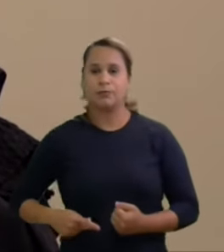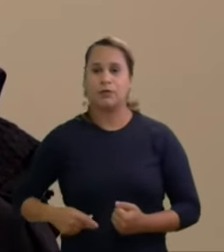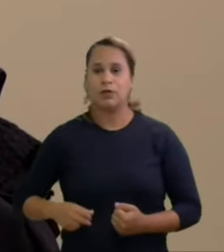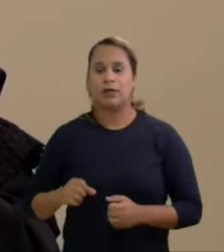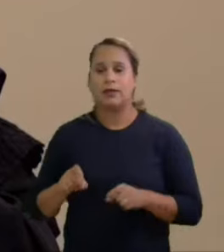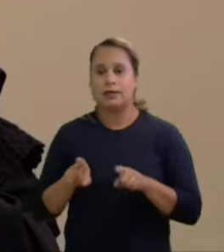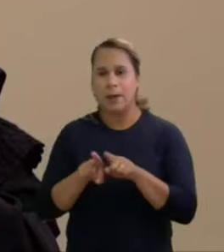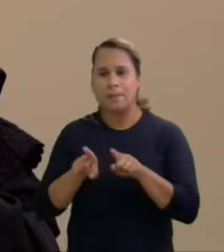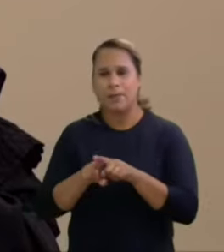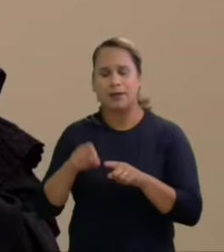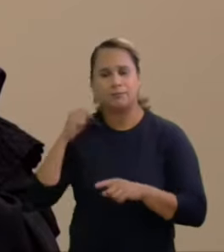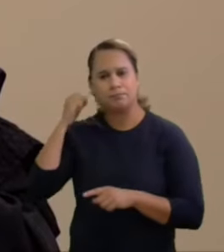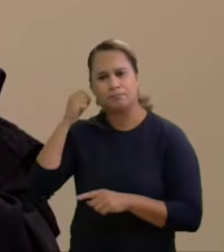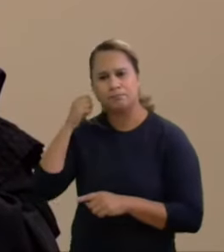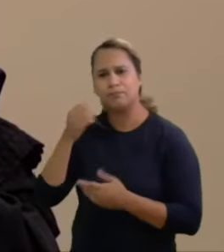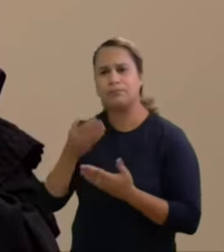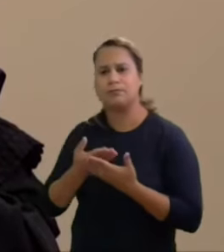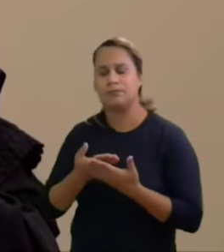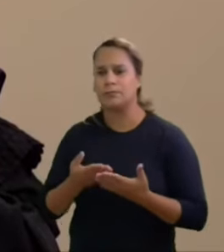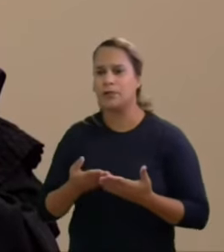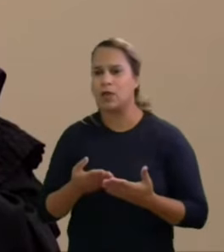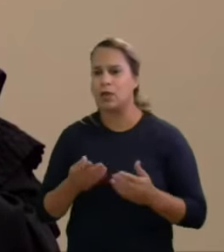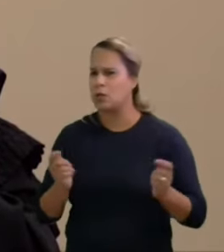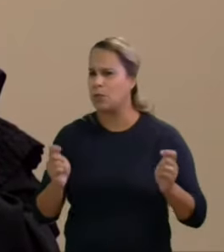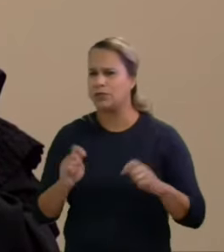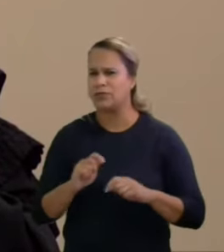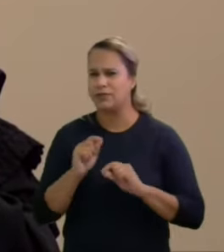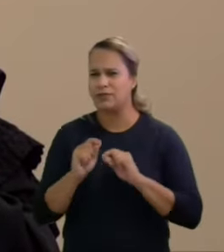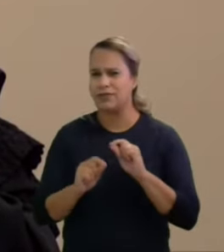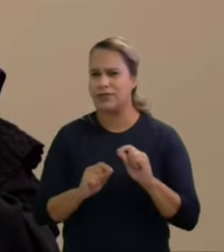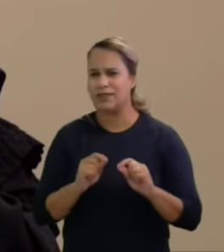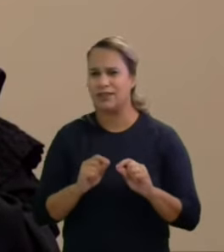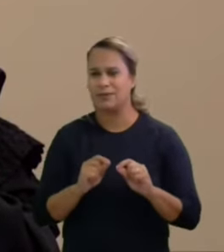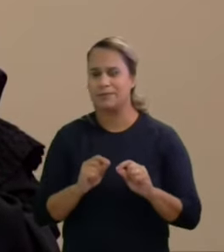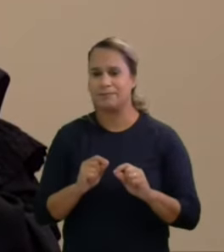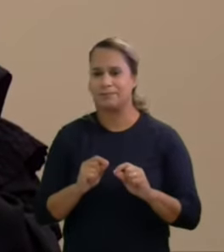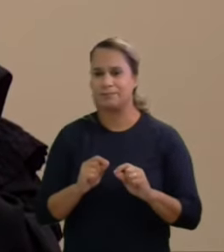cogitar-se que as ações de pré-campanha exercidas pelo investigado